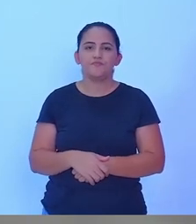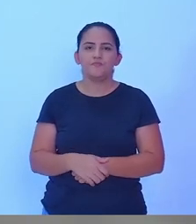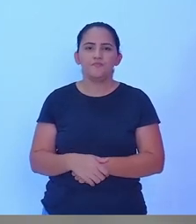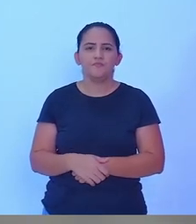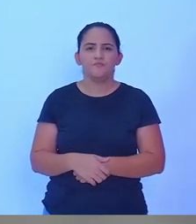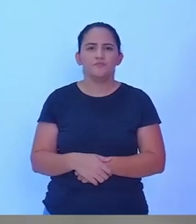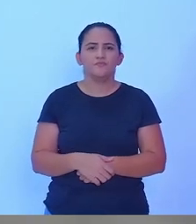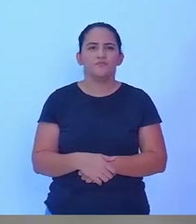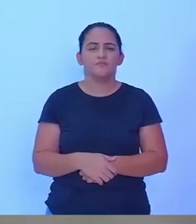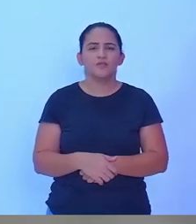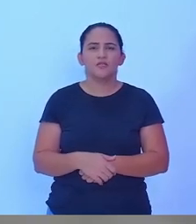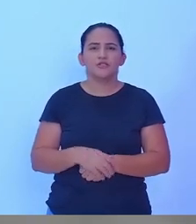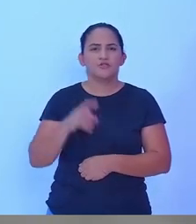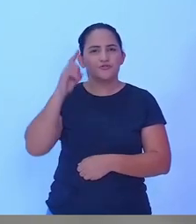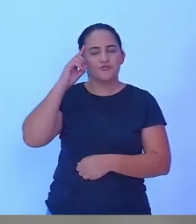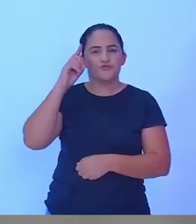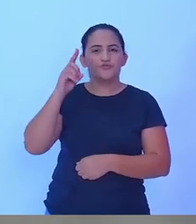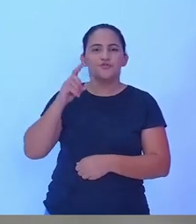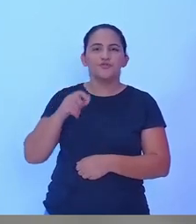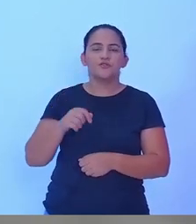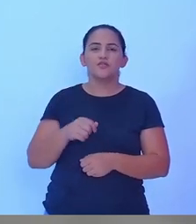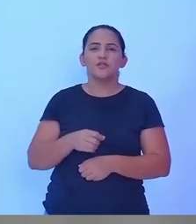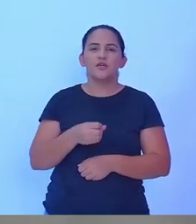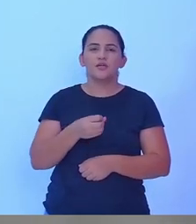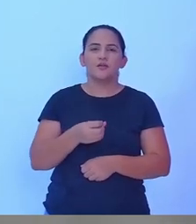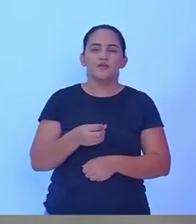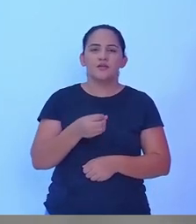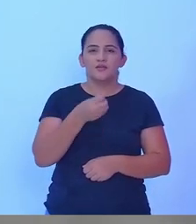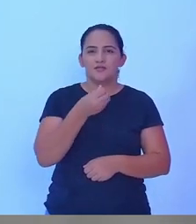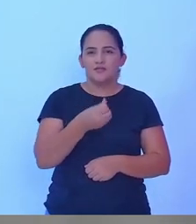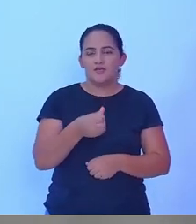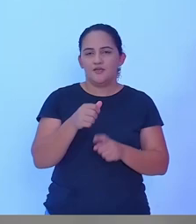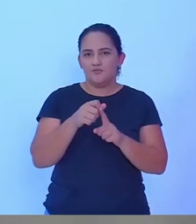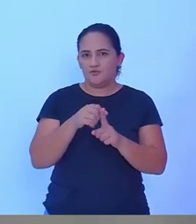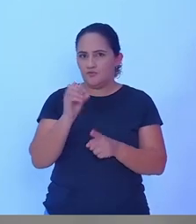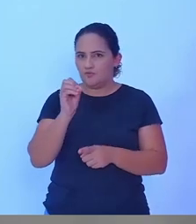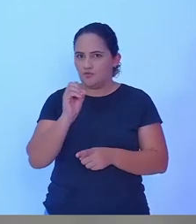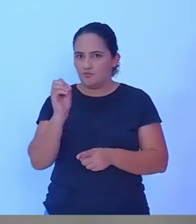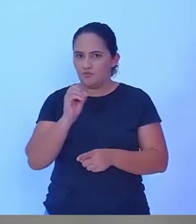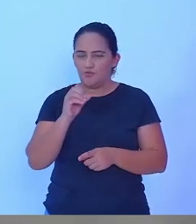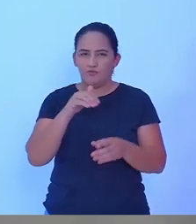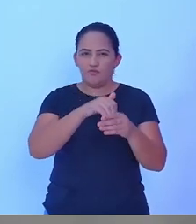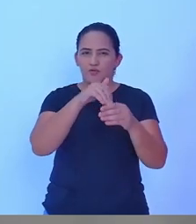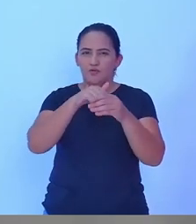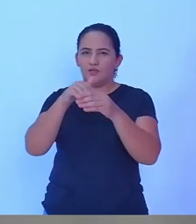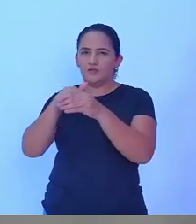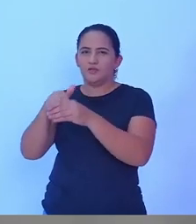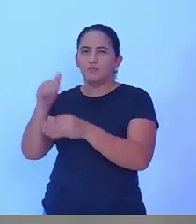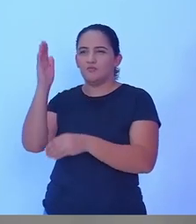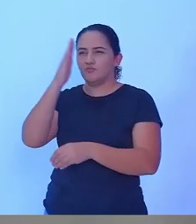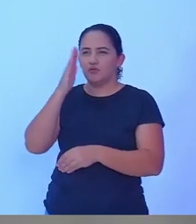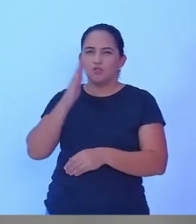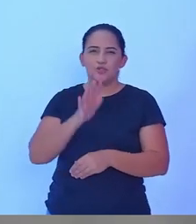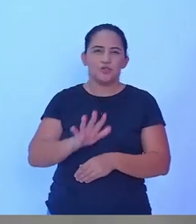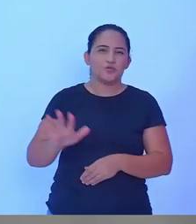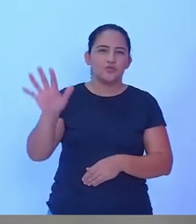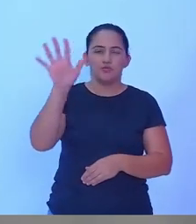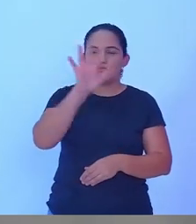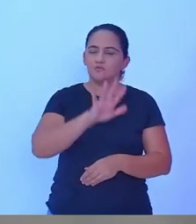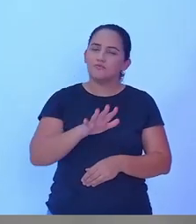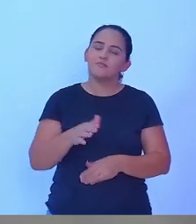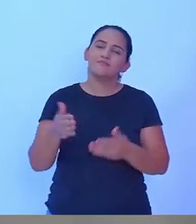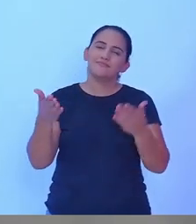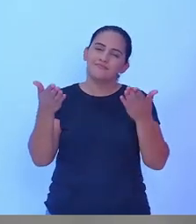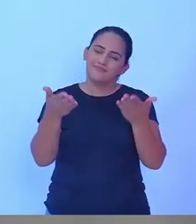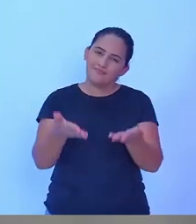Dia 6 de outubro teremos eleições de todo o Brasil, inclusive Rolim de Mora, onde